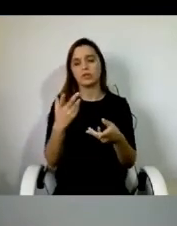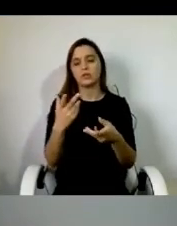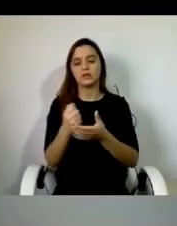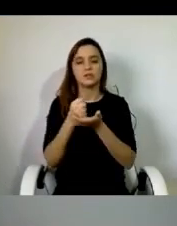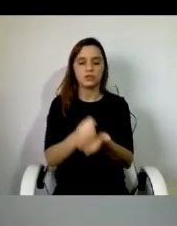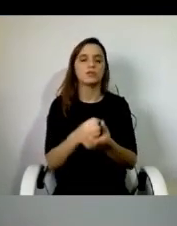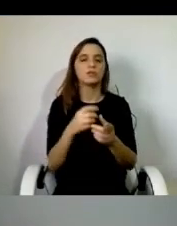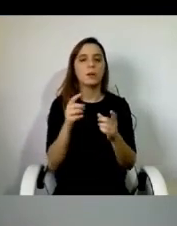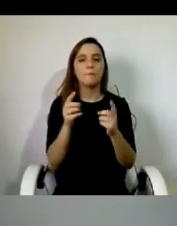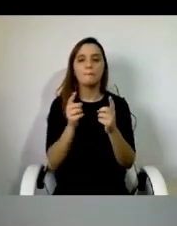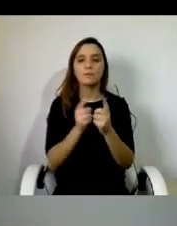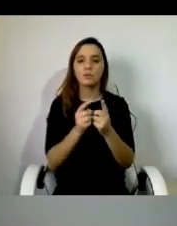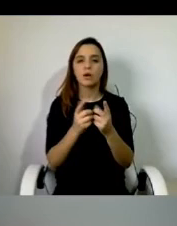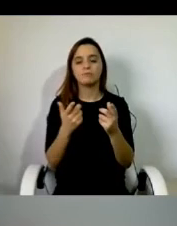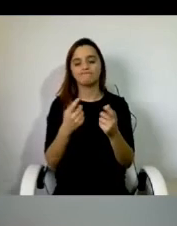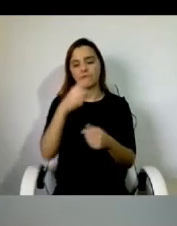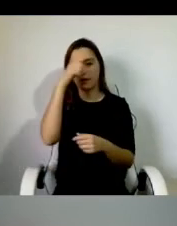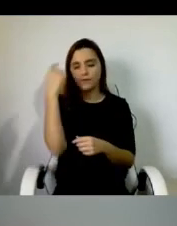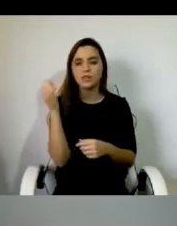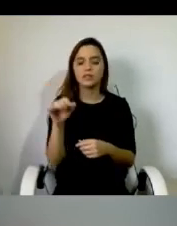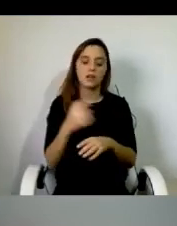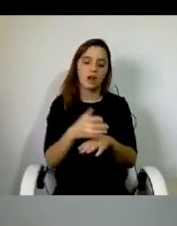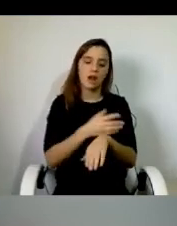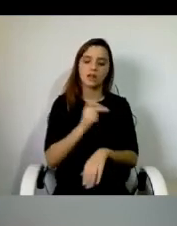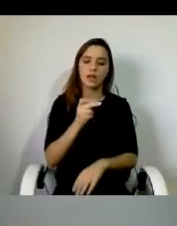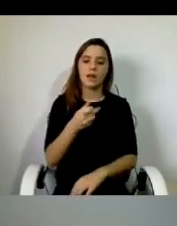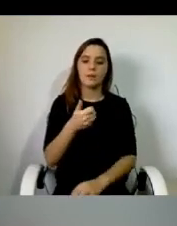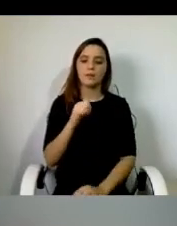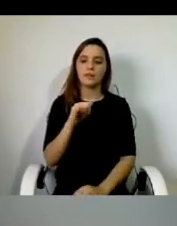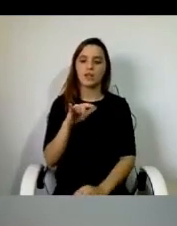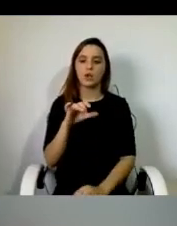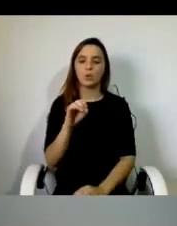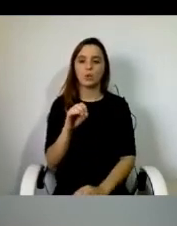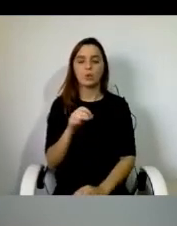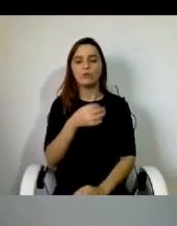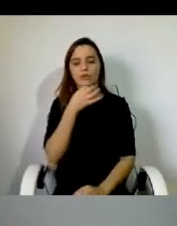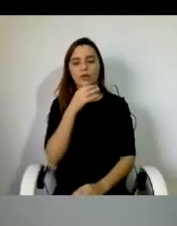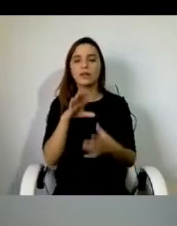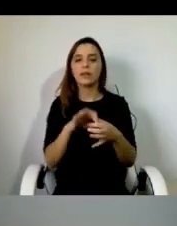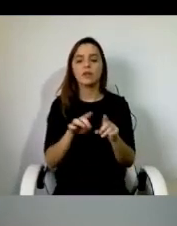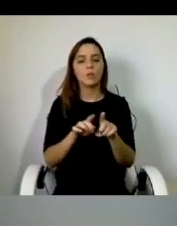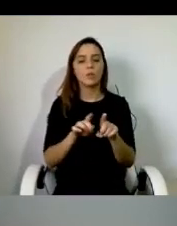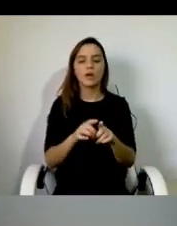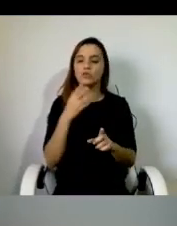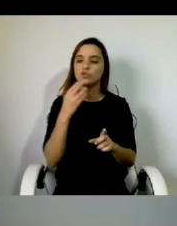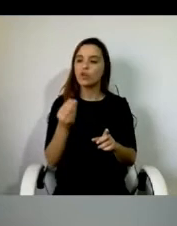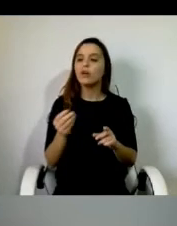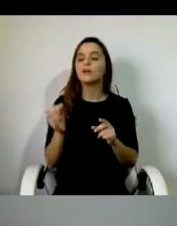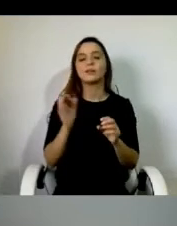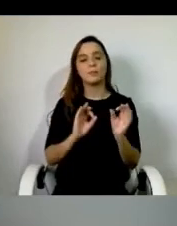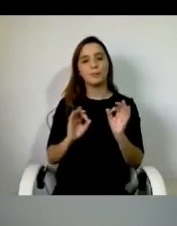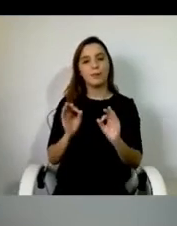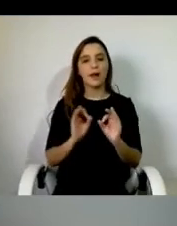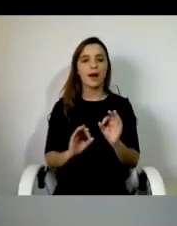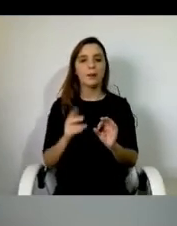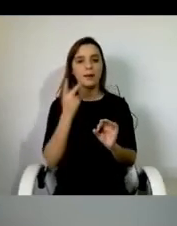é importante também, o Avila falava aqui em questões como preparar os nossos jovens para a vida